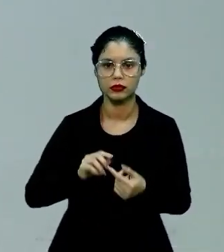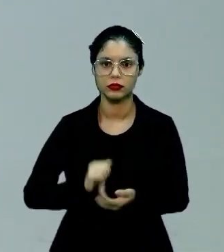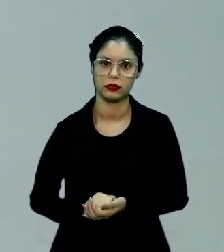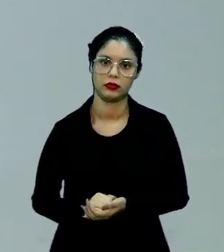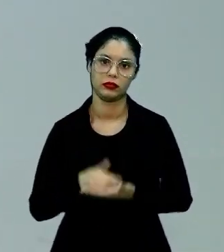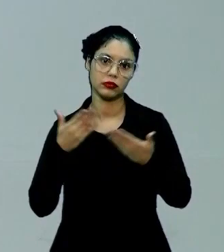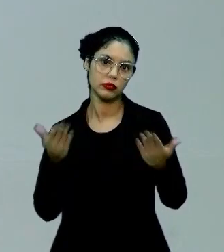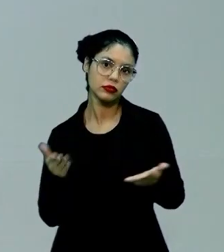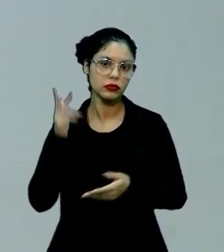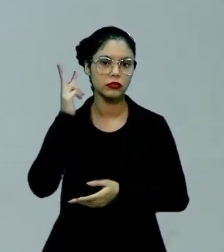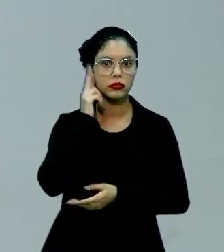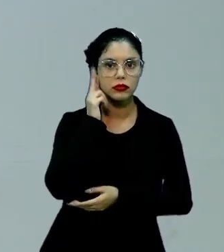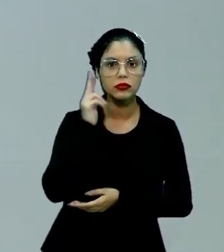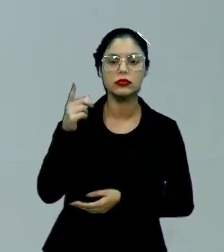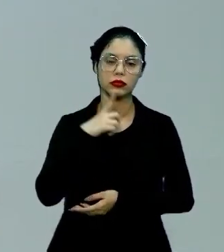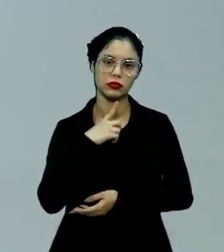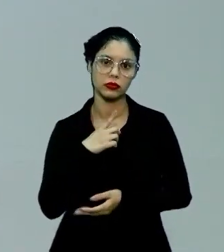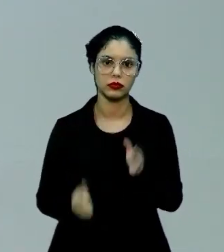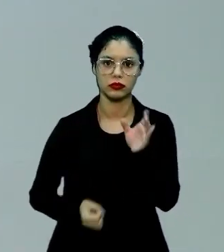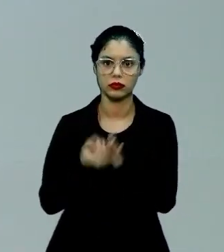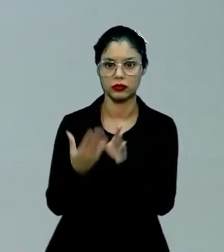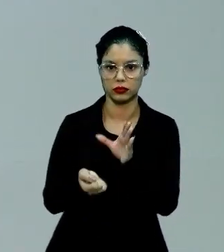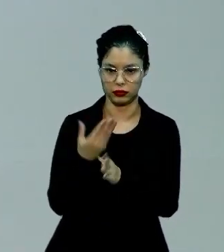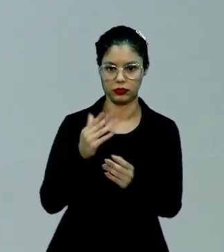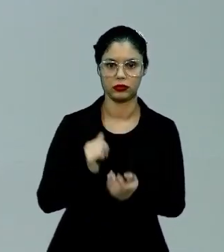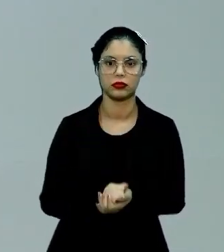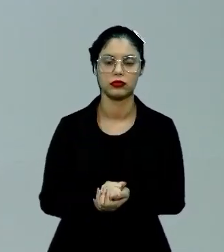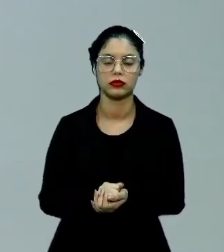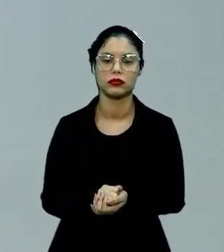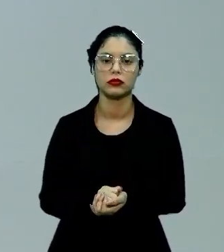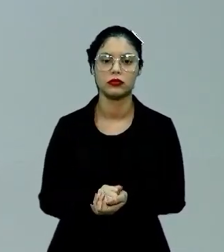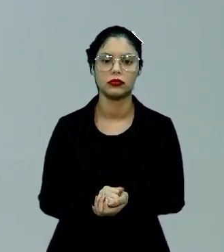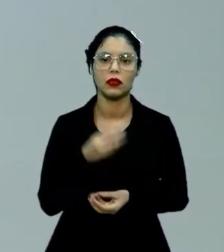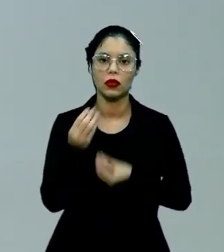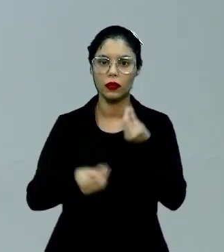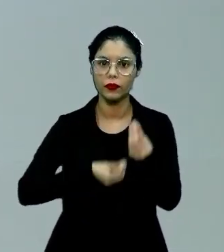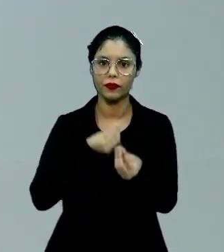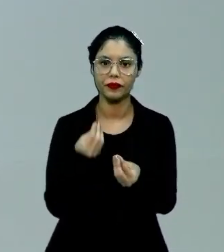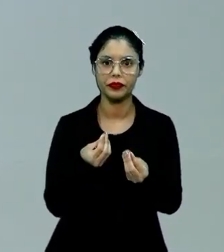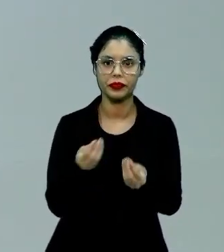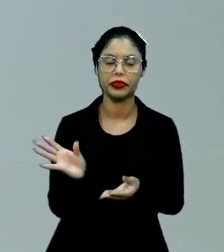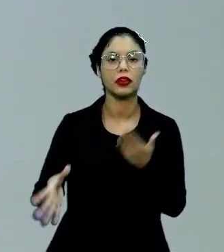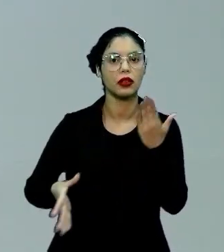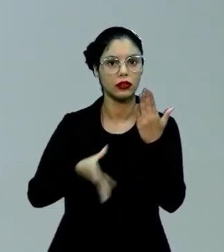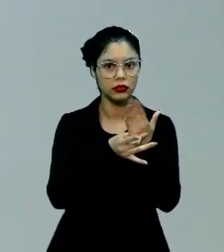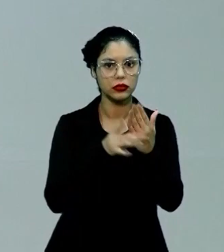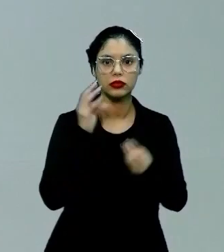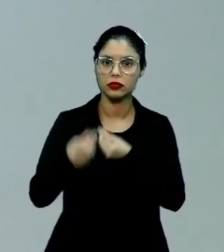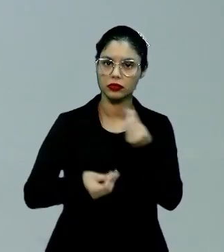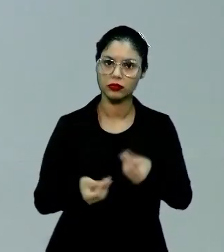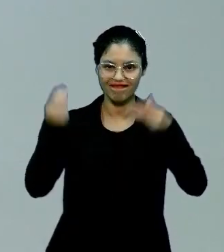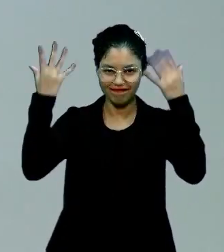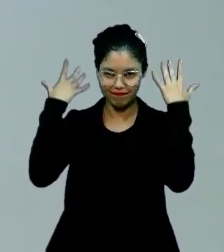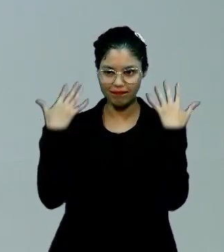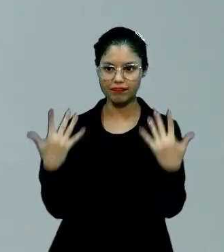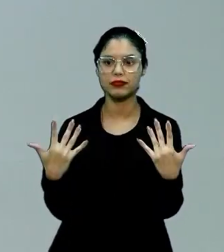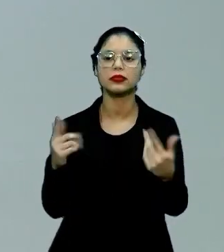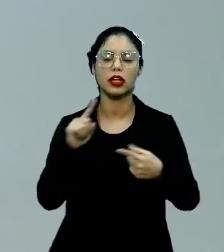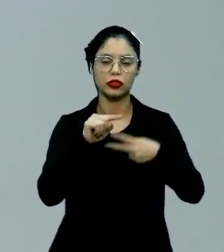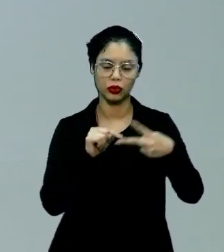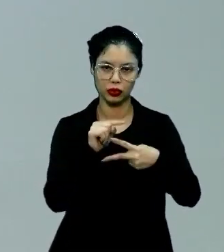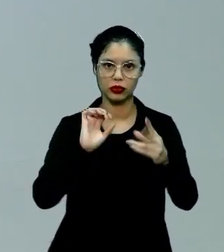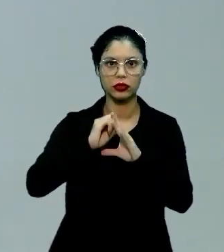tá? Então, normalmente nós temos produções que são tanto realistas quanto naturalistas, dadas